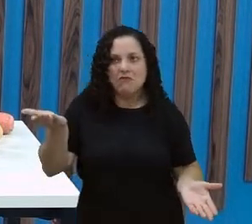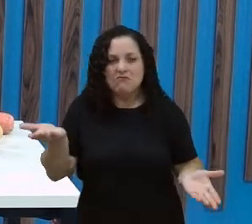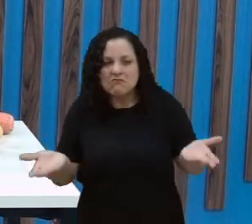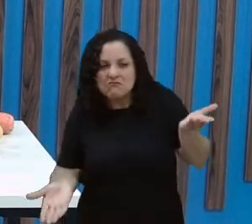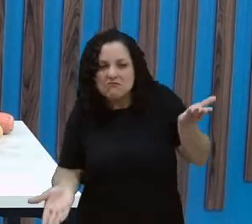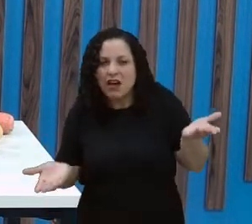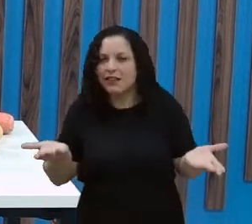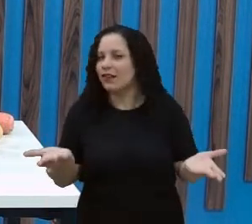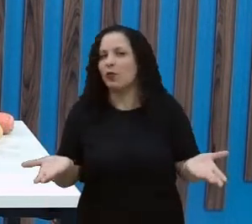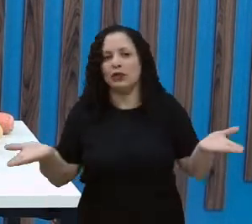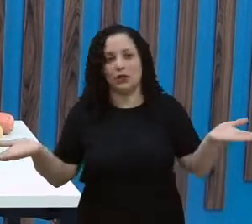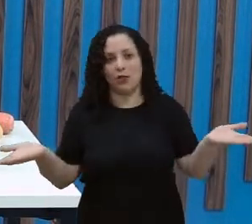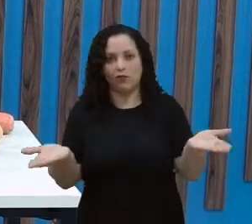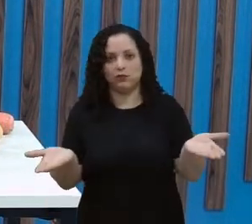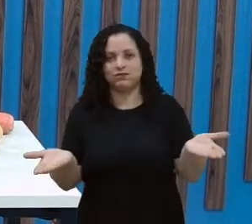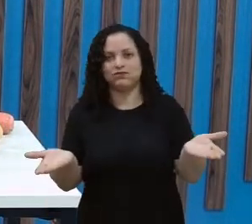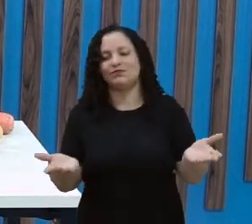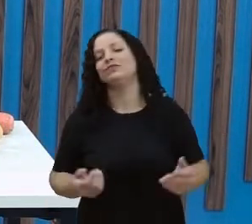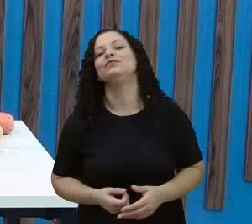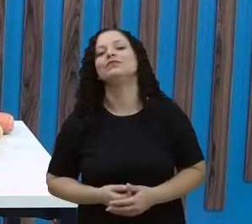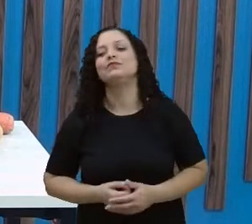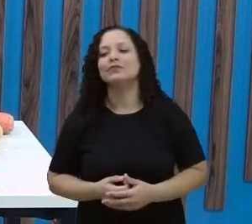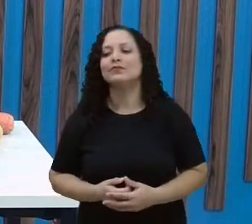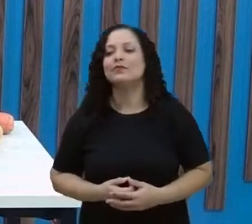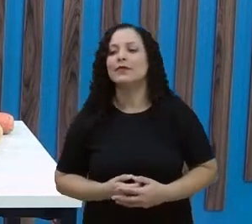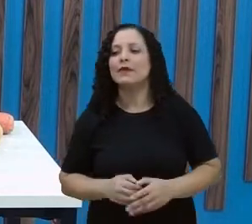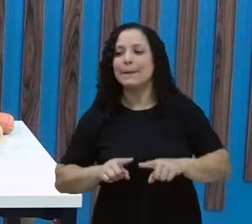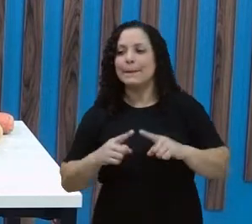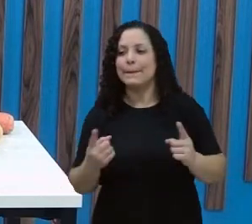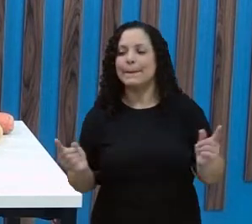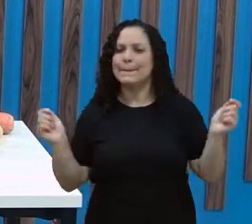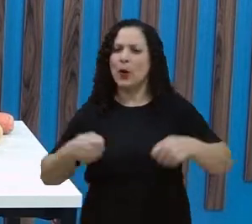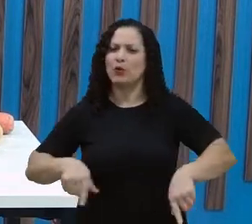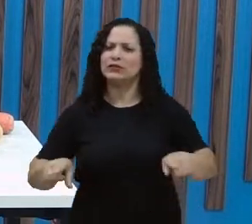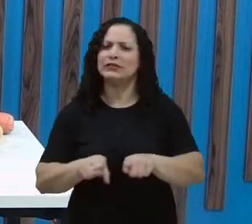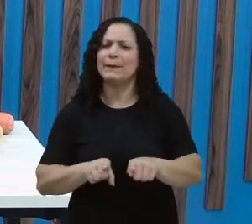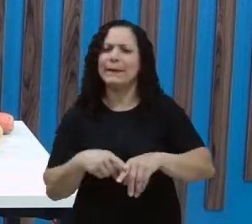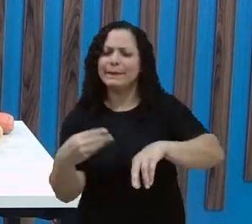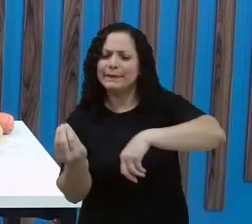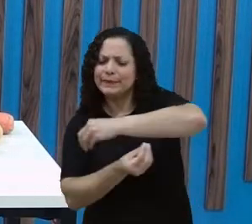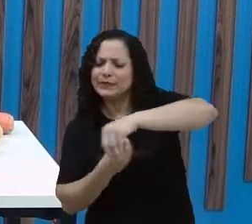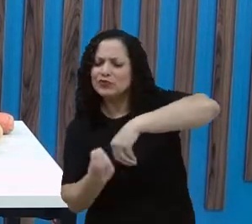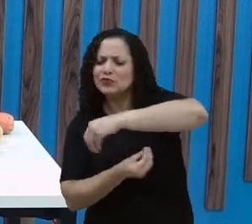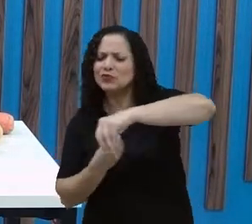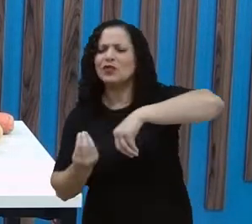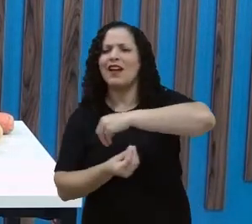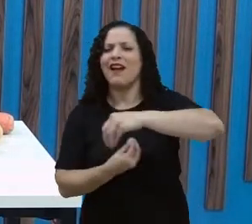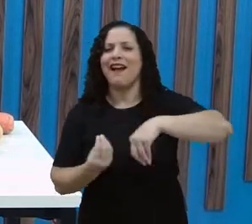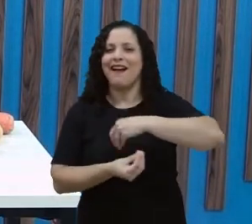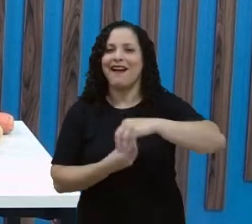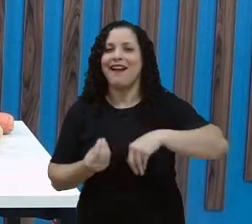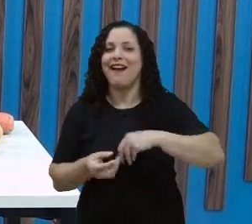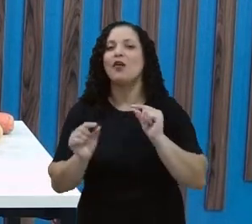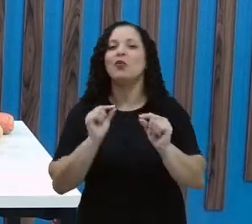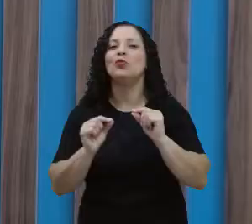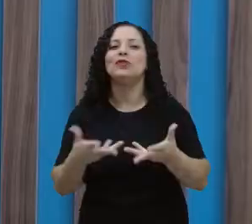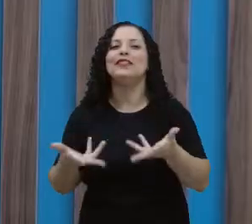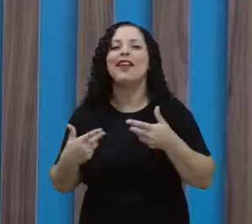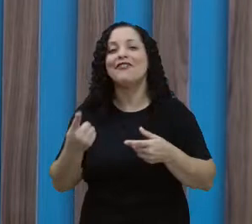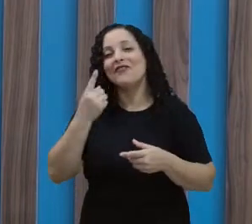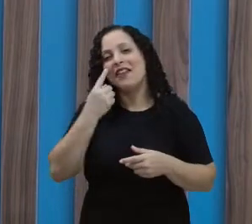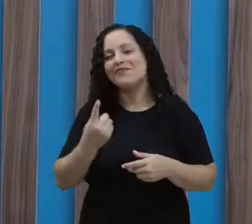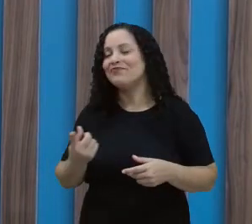outro pesa menos, tá? A gente ainda pode fazer outras comparações, ó. Diga aí algum aqui, professora Elis, que a senhora queira comparar o peso.